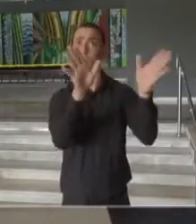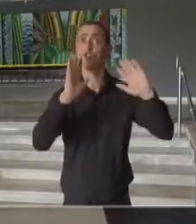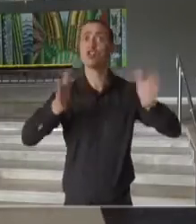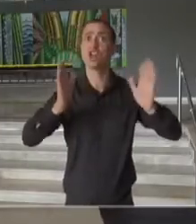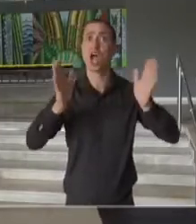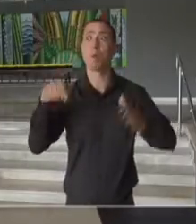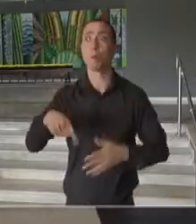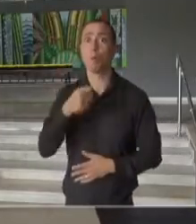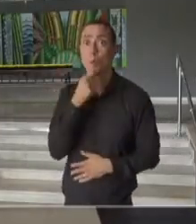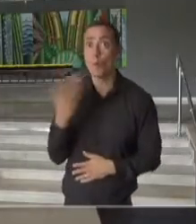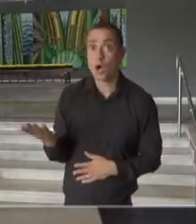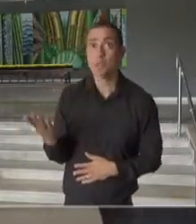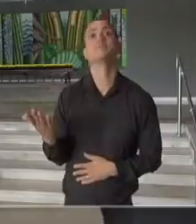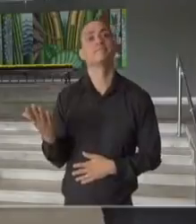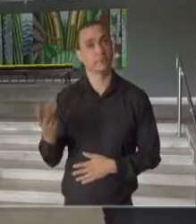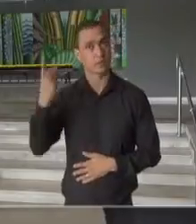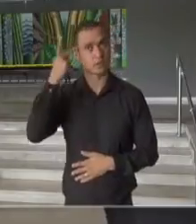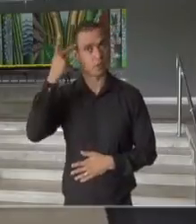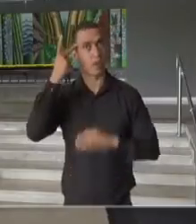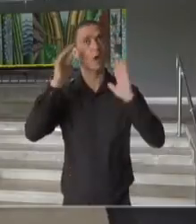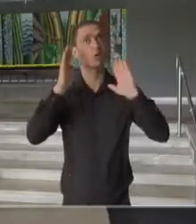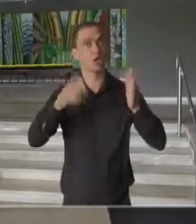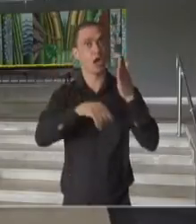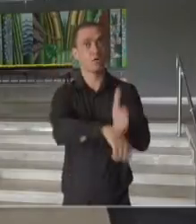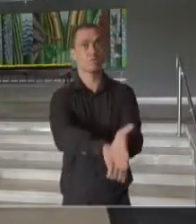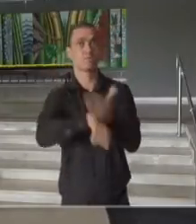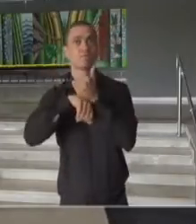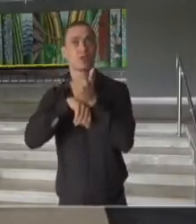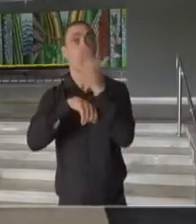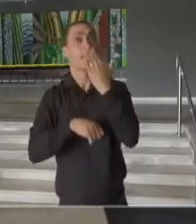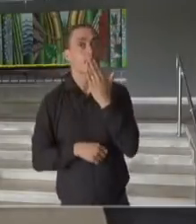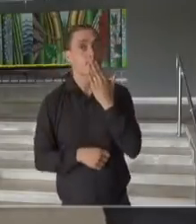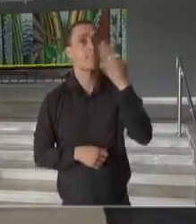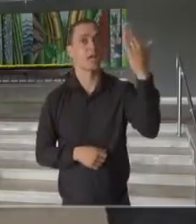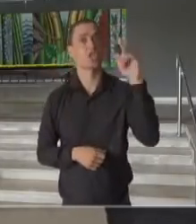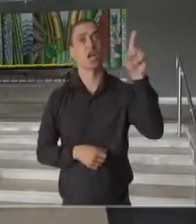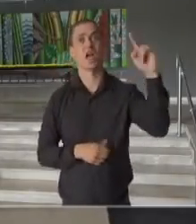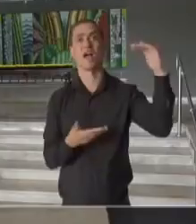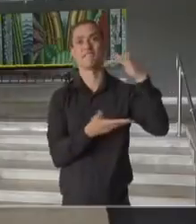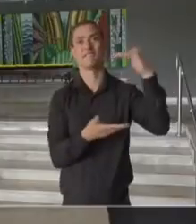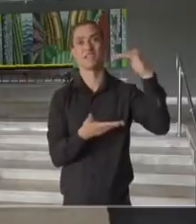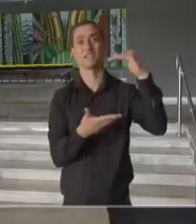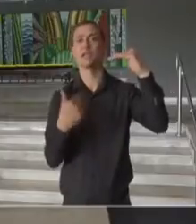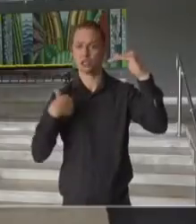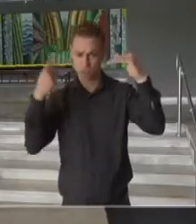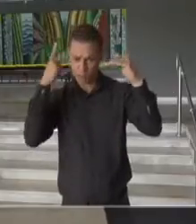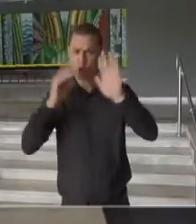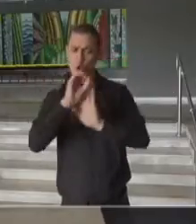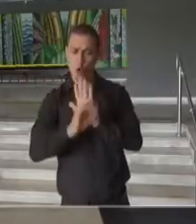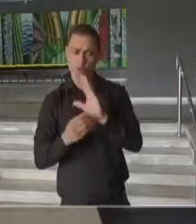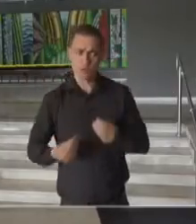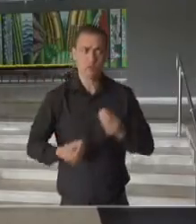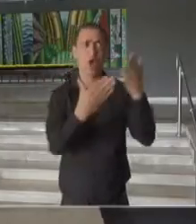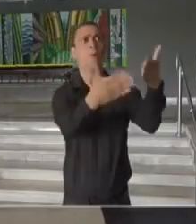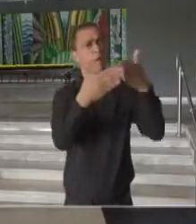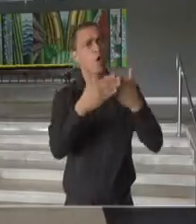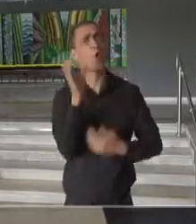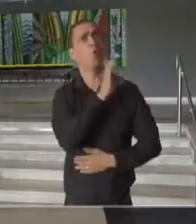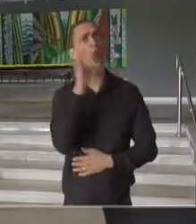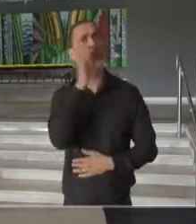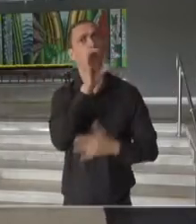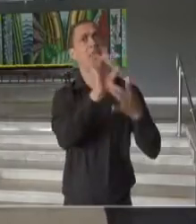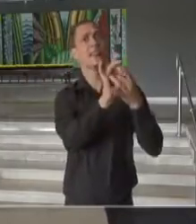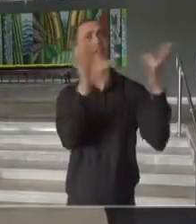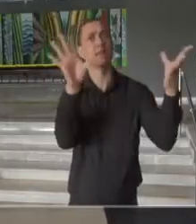Então, o Estado de São Paulo, uma vez mais, se antecipa solicitando à Anvisa a urgência para que a gente possa